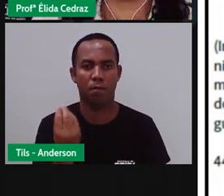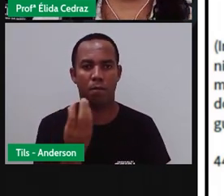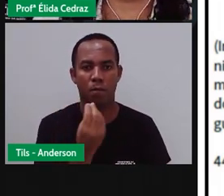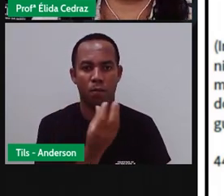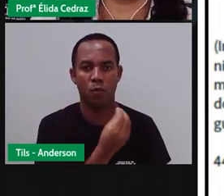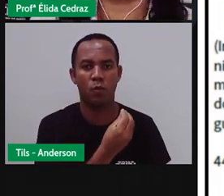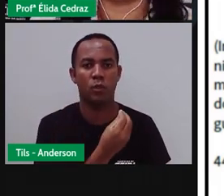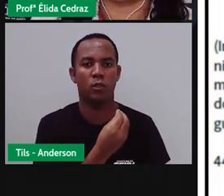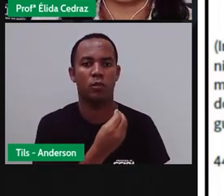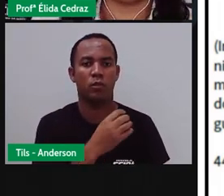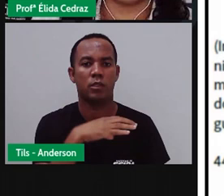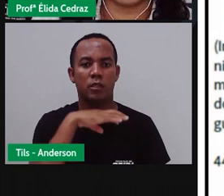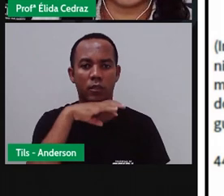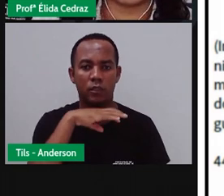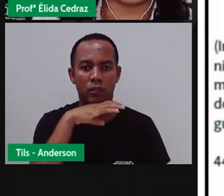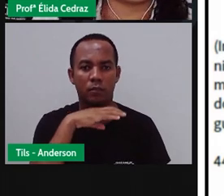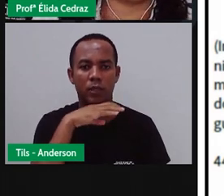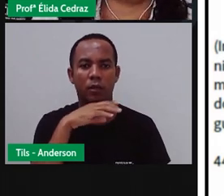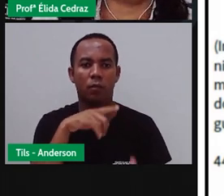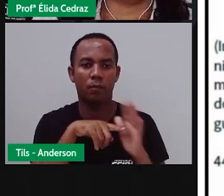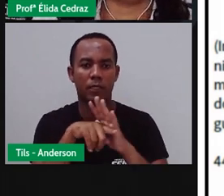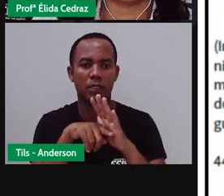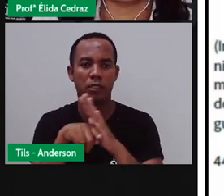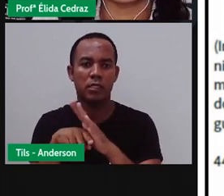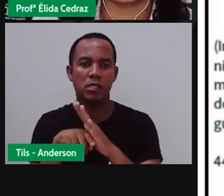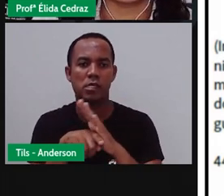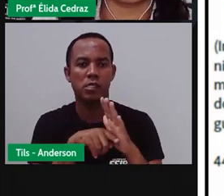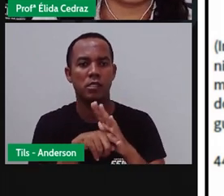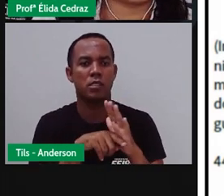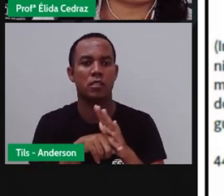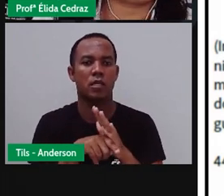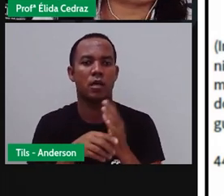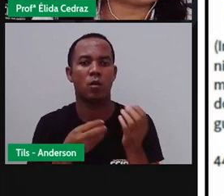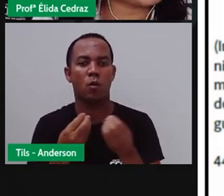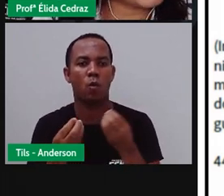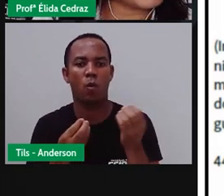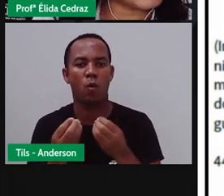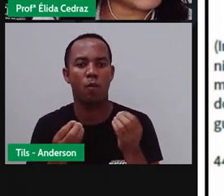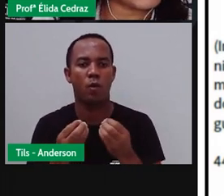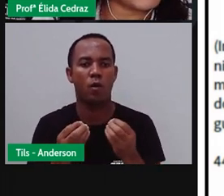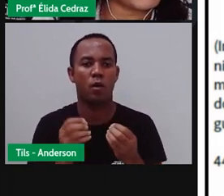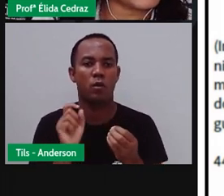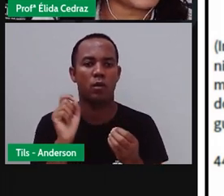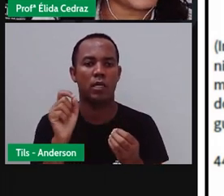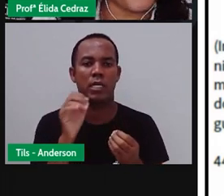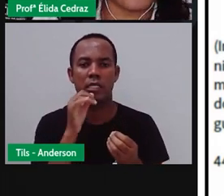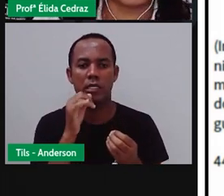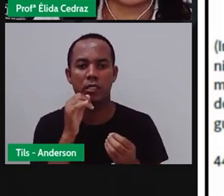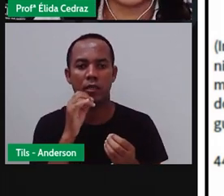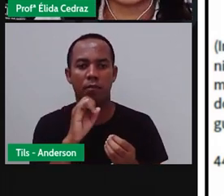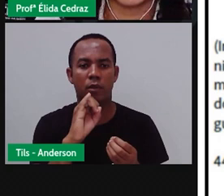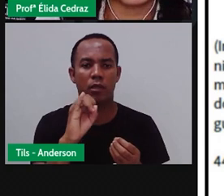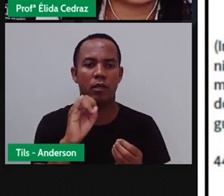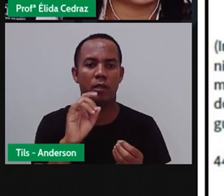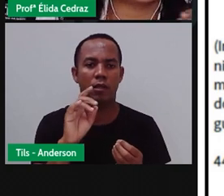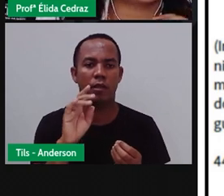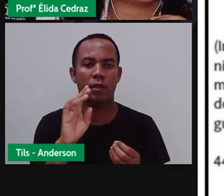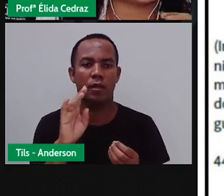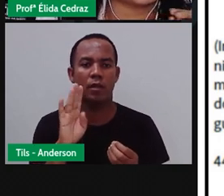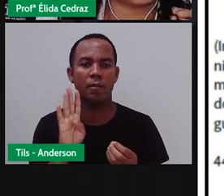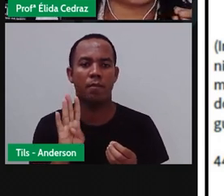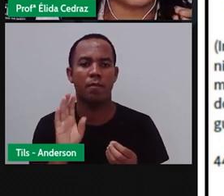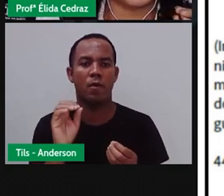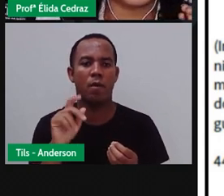pesquisa realizada pelo Ibope, Instituto Brasileiro de Opinião Pública e Estatística, mostra que